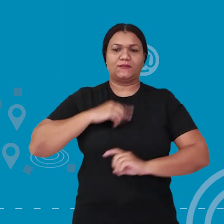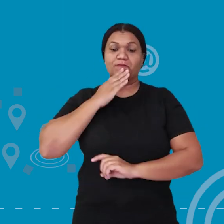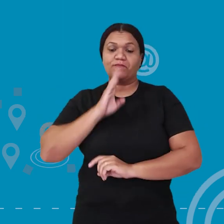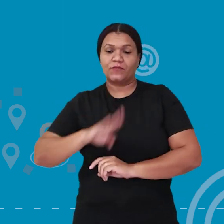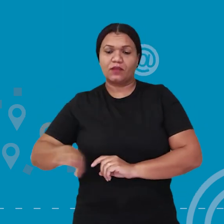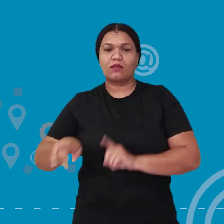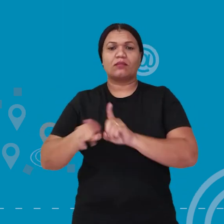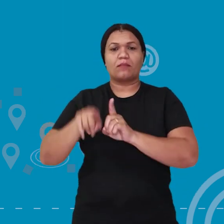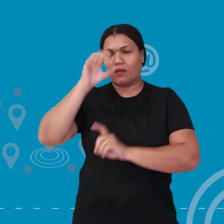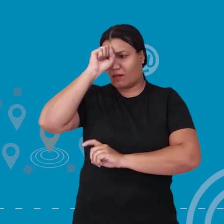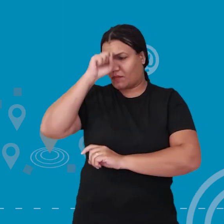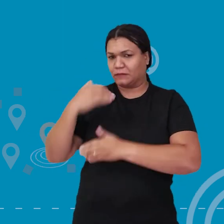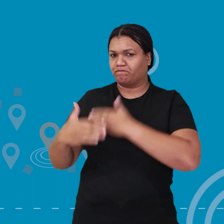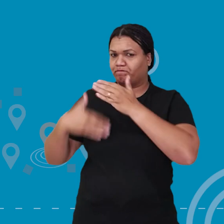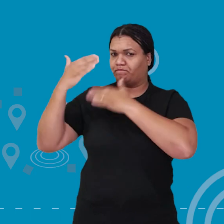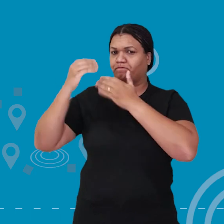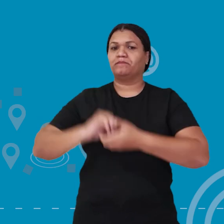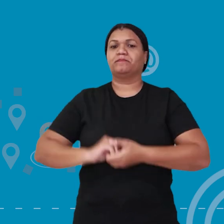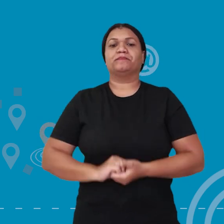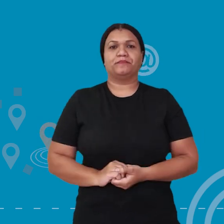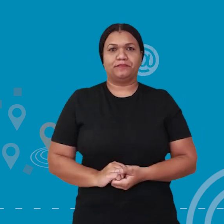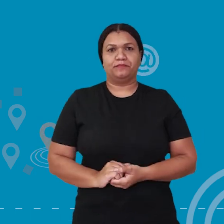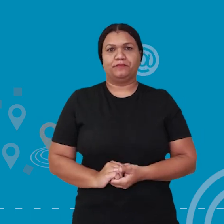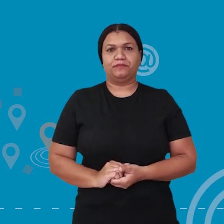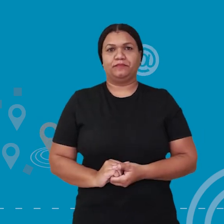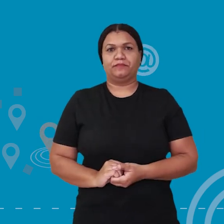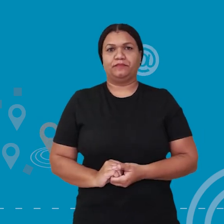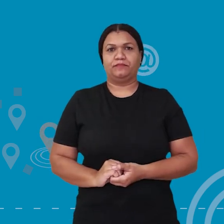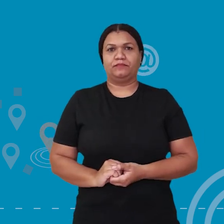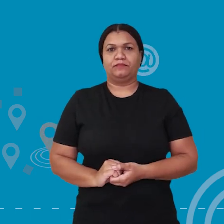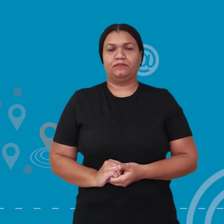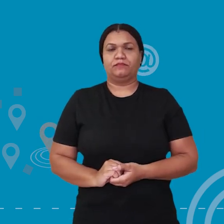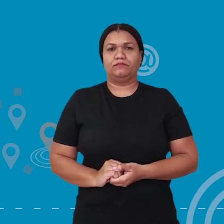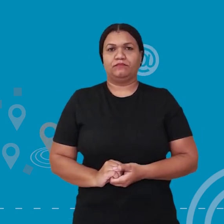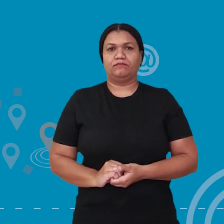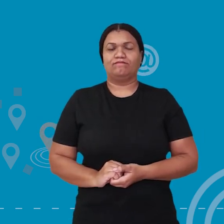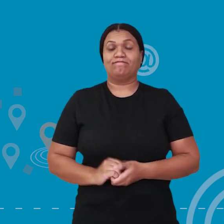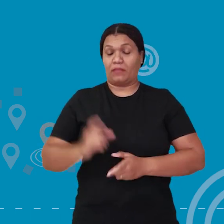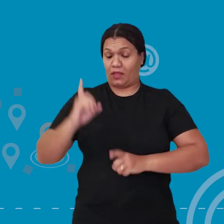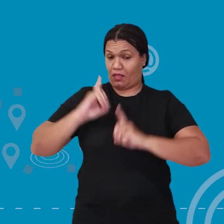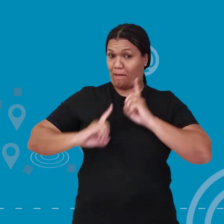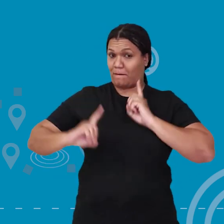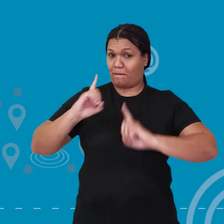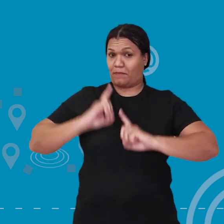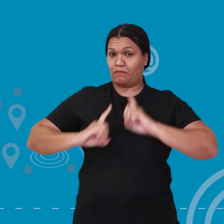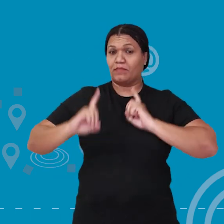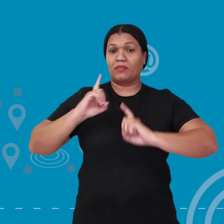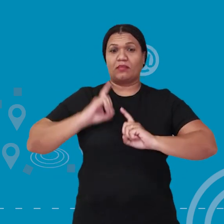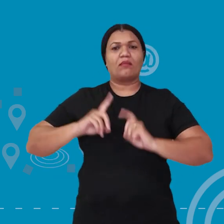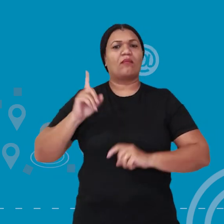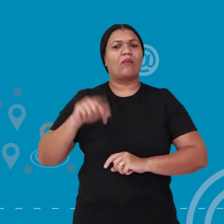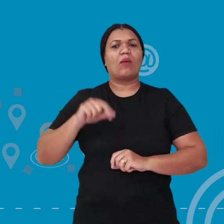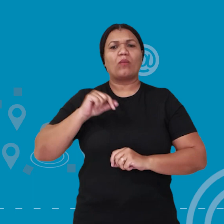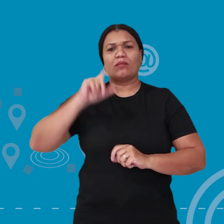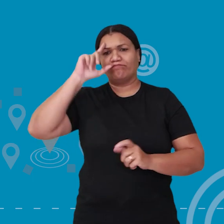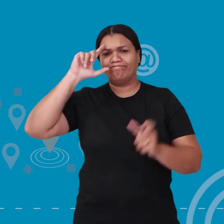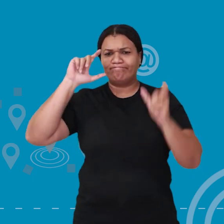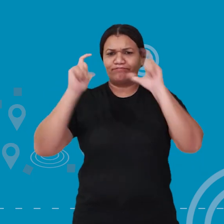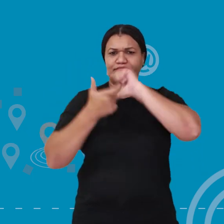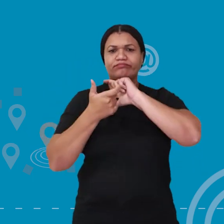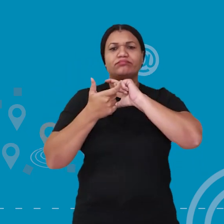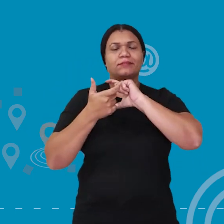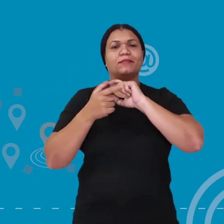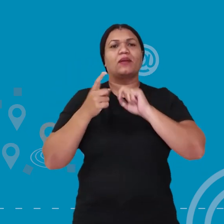depressão infantil e aprendizagem. A depressão é um distúrbio do